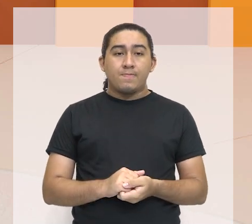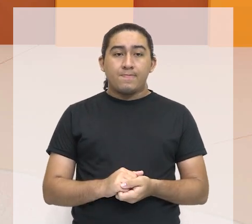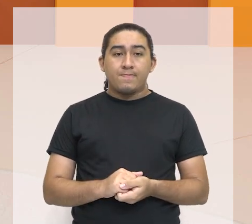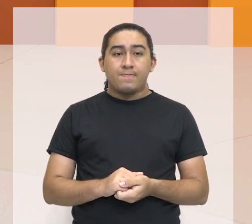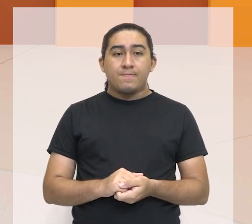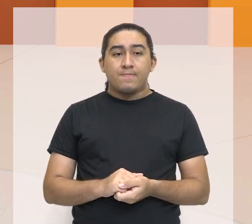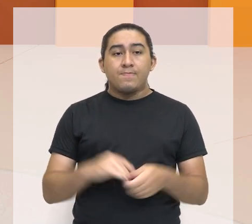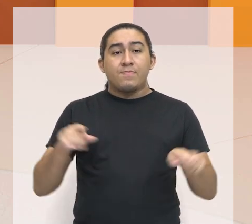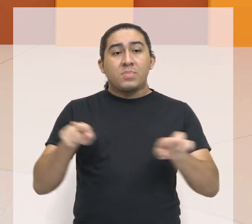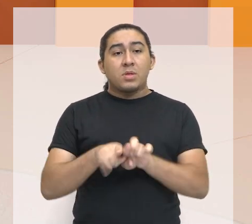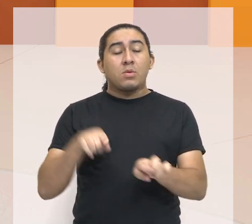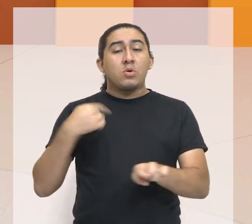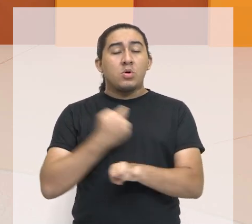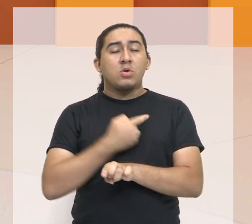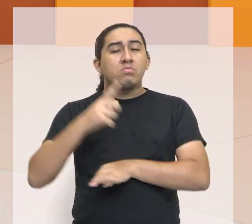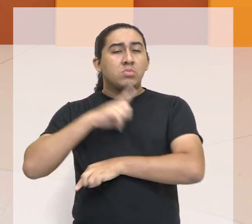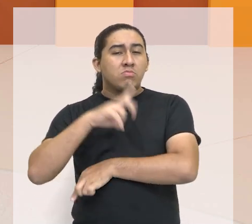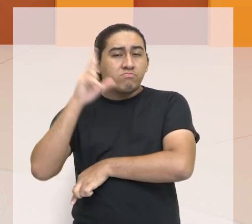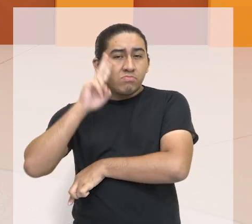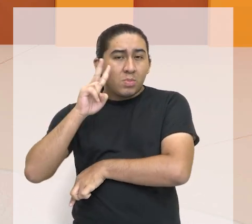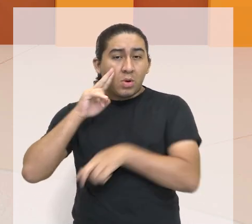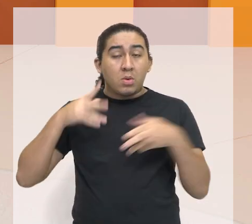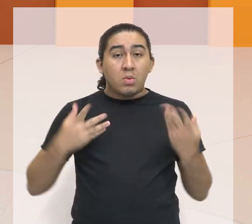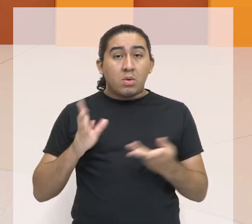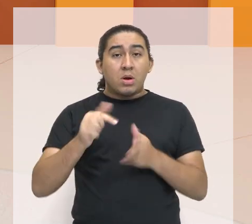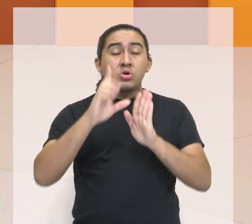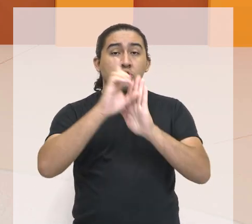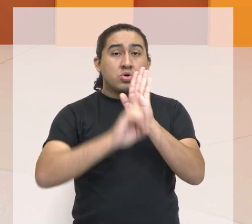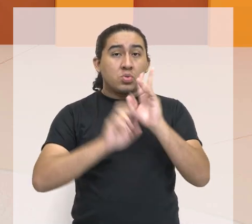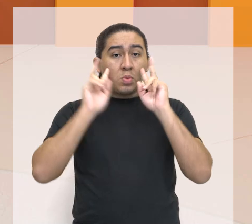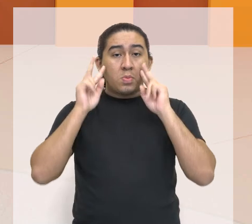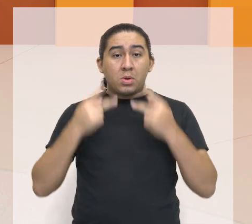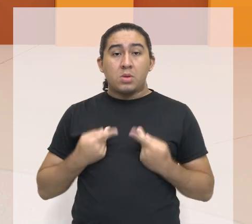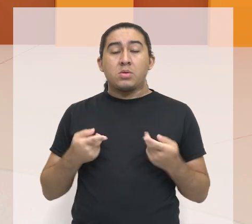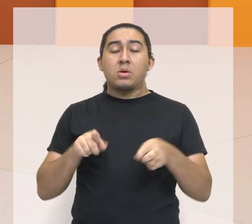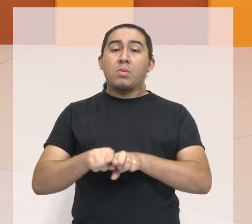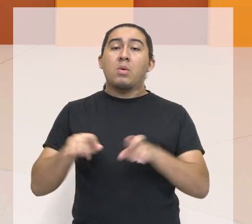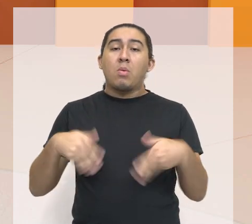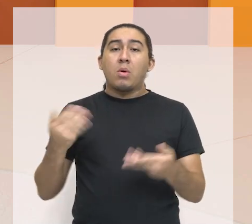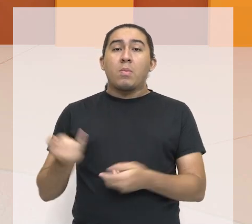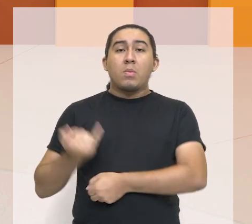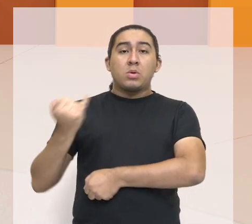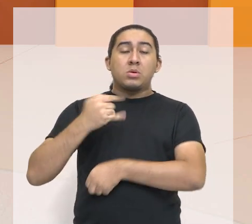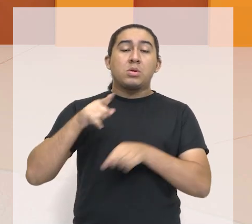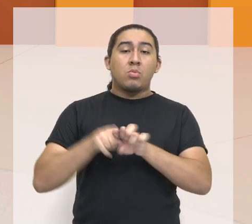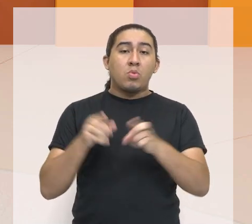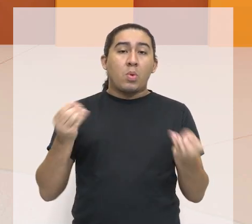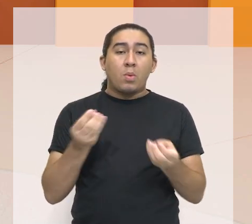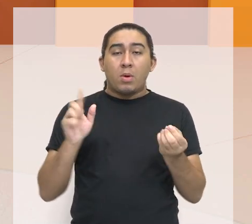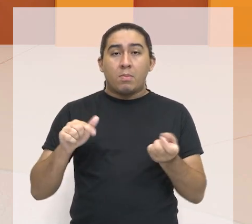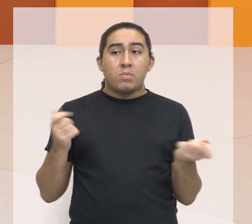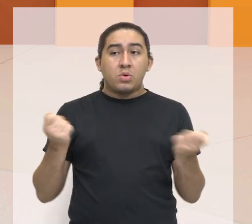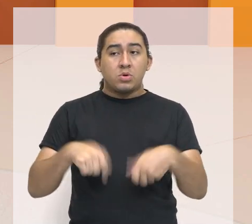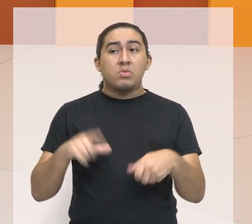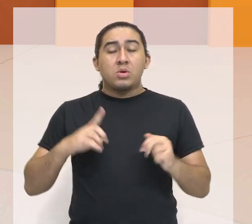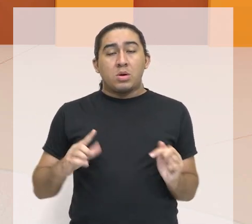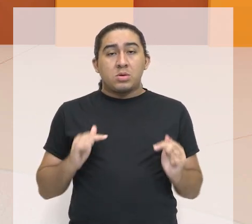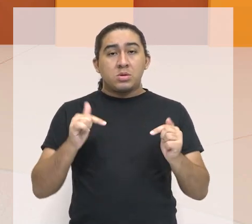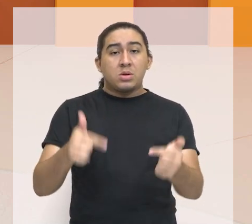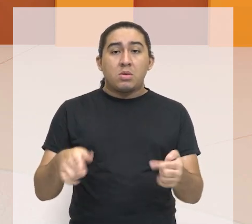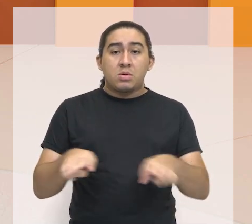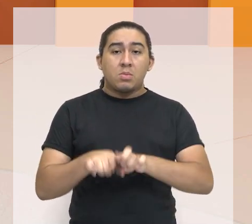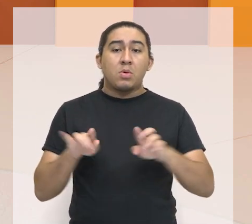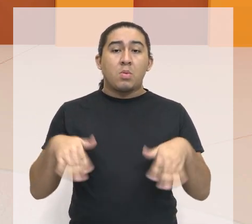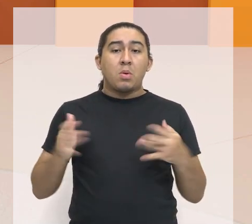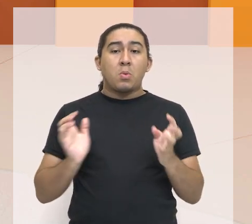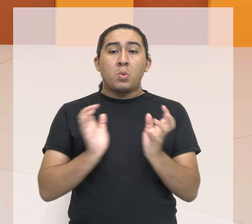verificar quais são esses direitos humanos, qual a sua importância, como é que eles funcionam na prática, quais são os